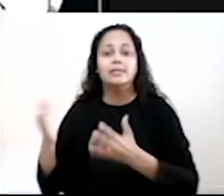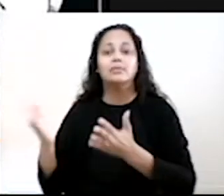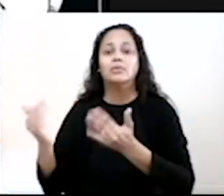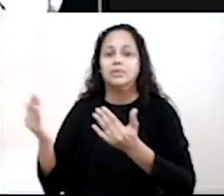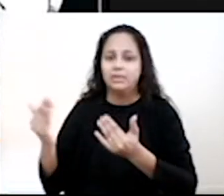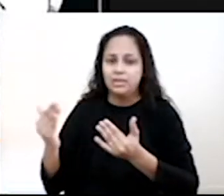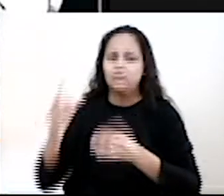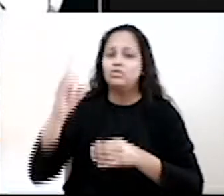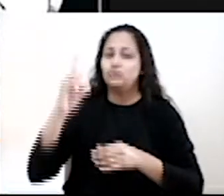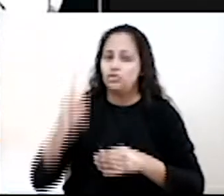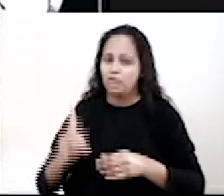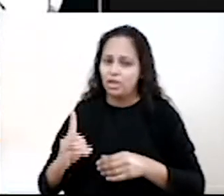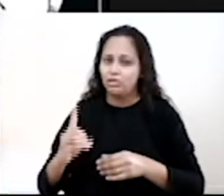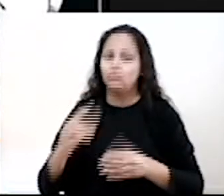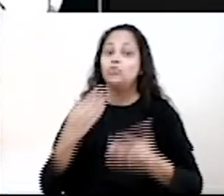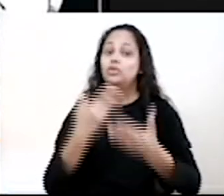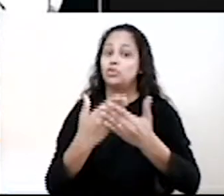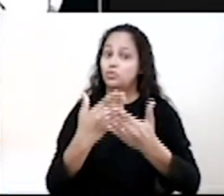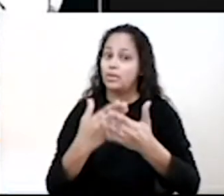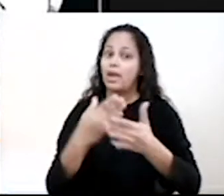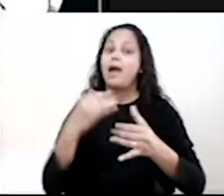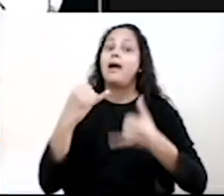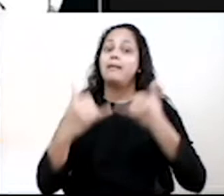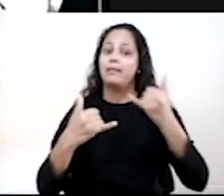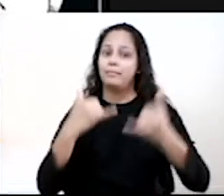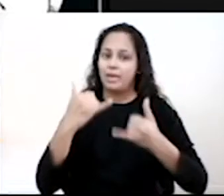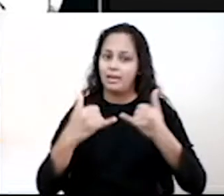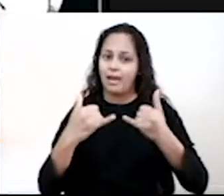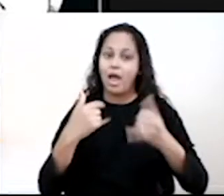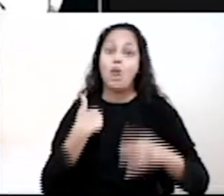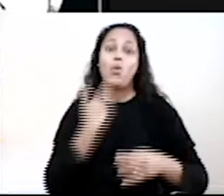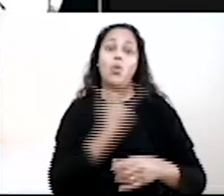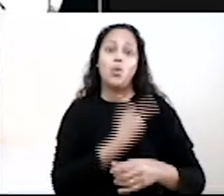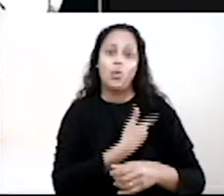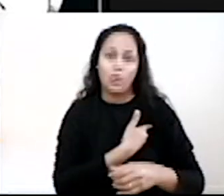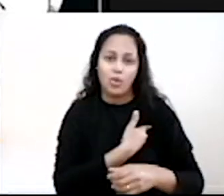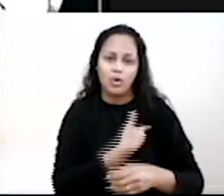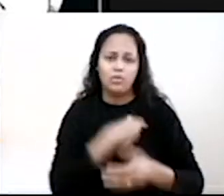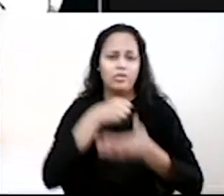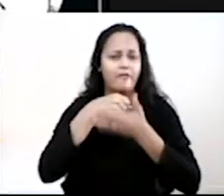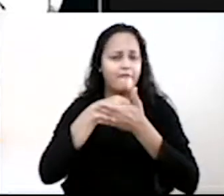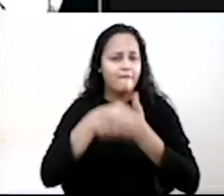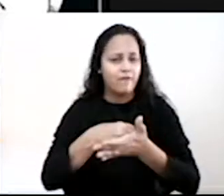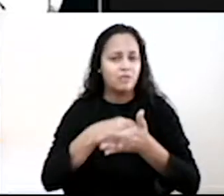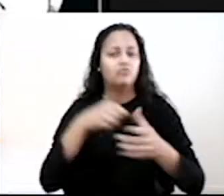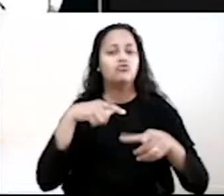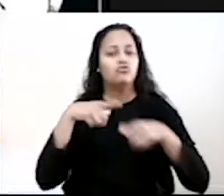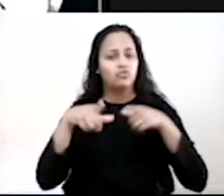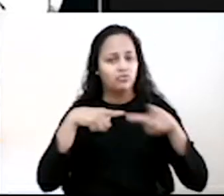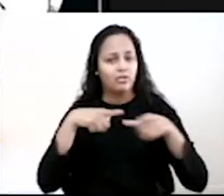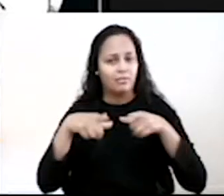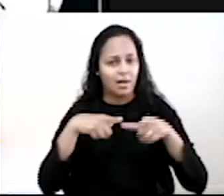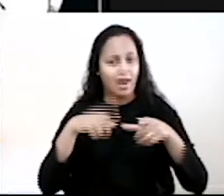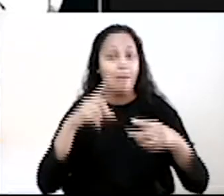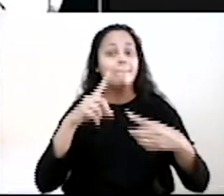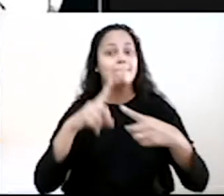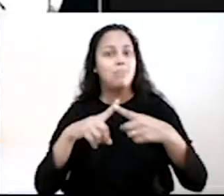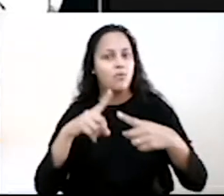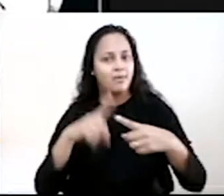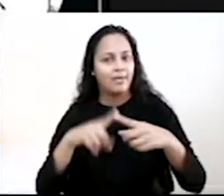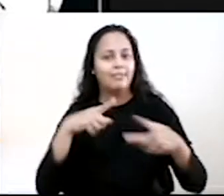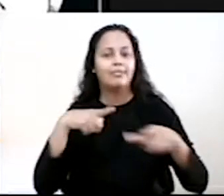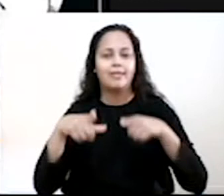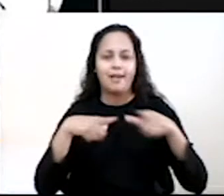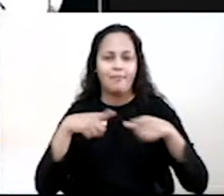direito de estudar e brincar. Nós temos o dever de trabalhar por isso. Trabalhar não é coisa de